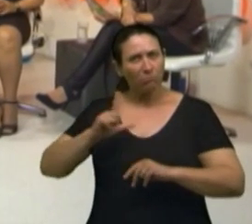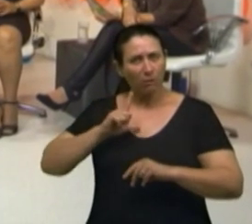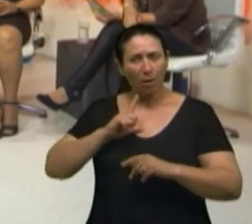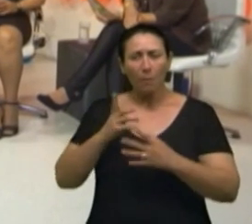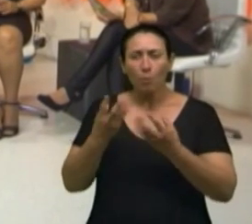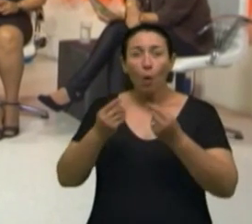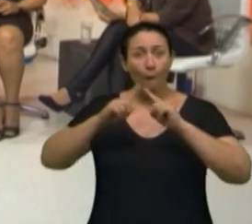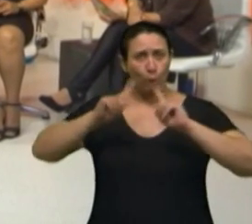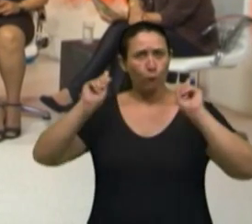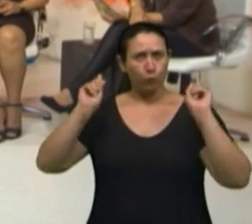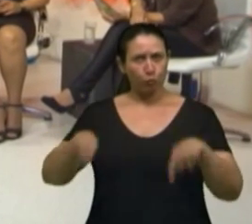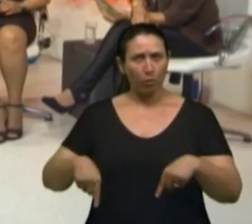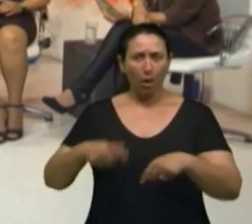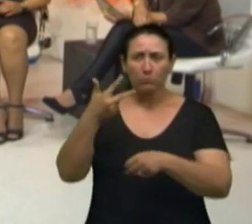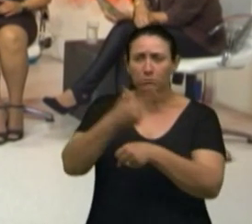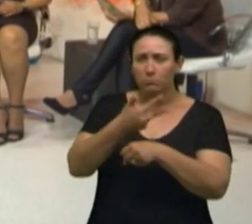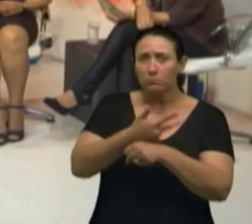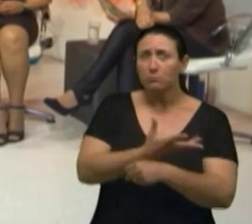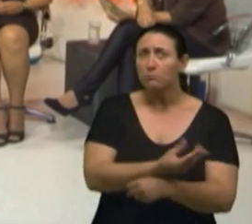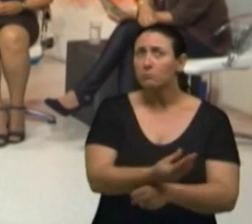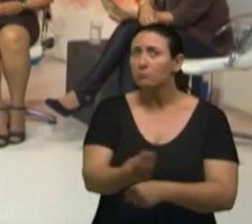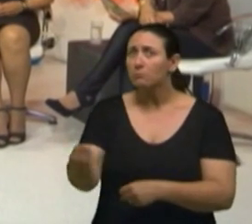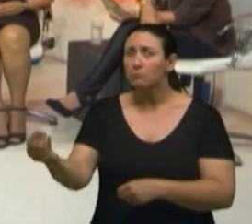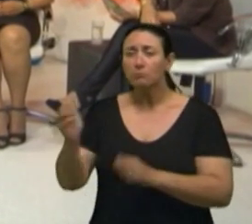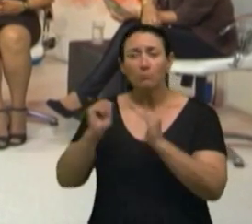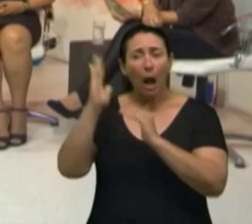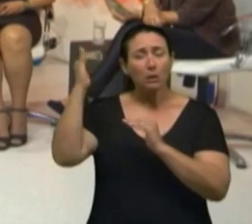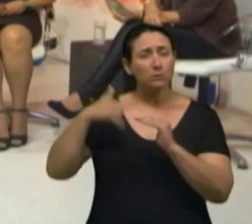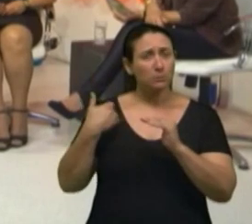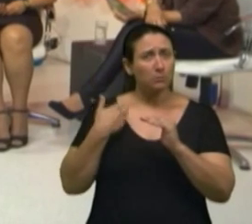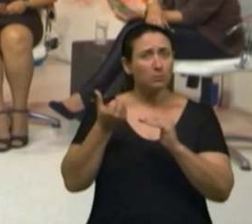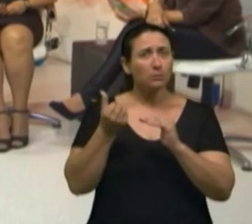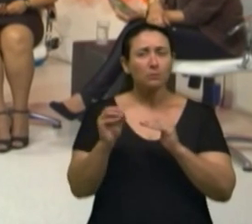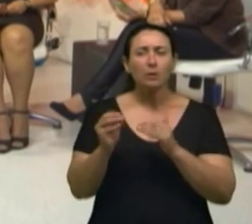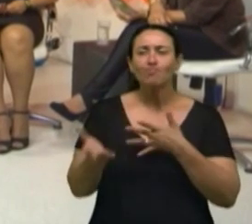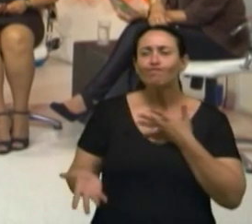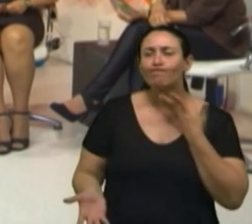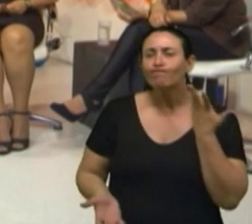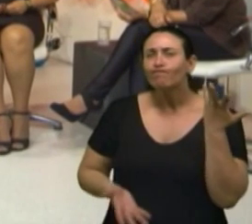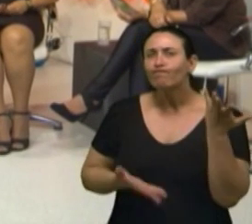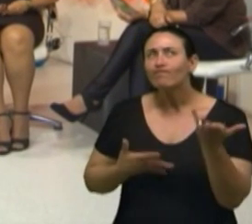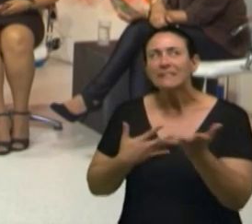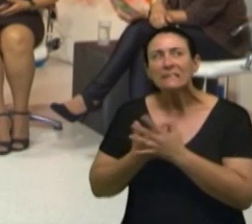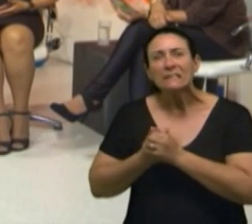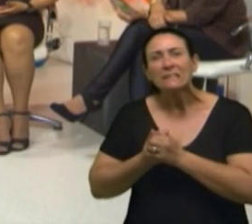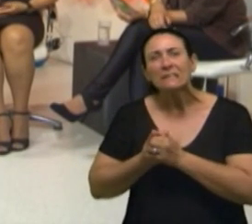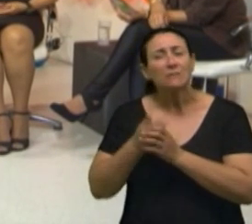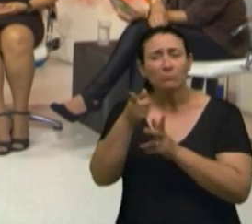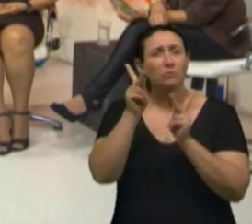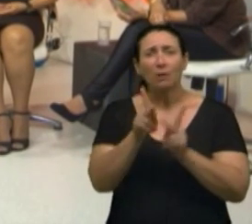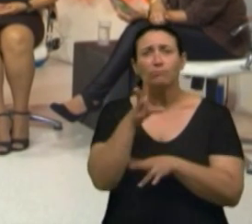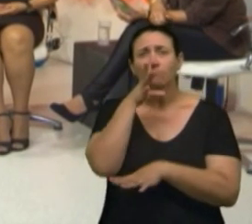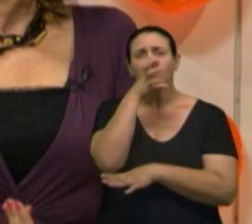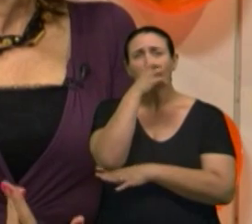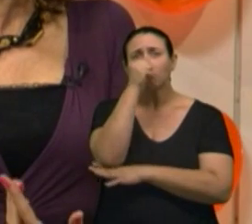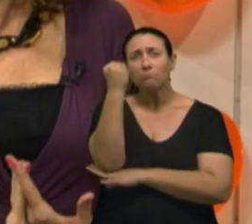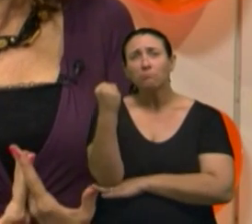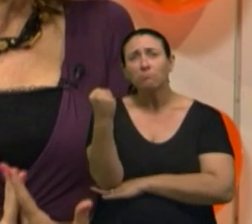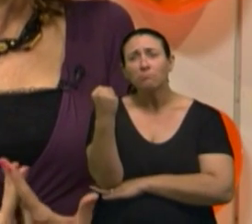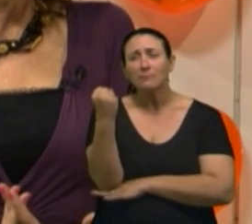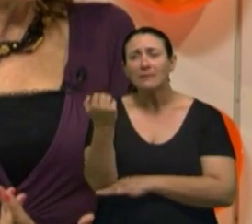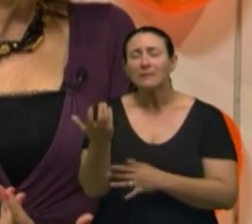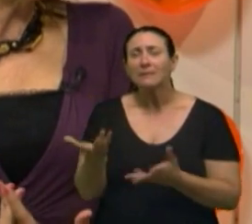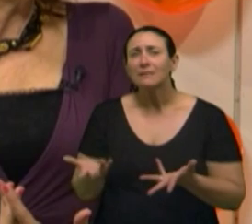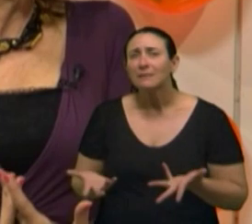funcionários idosos, idosos com mais de 60 anos, e essas pessoas não querem sair. Então,